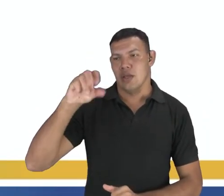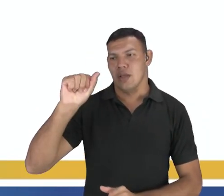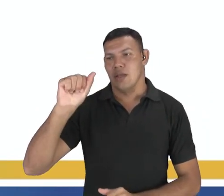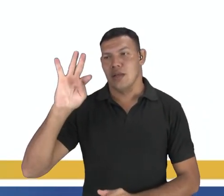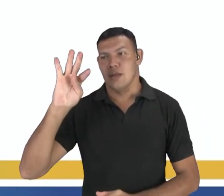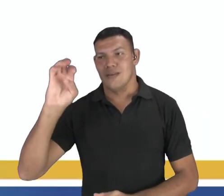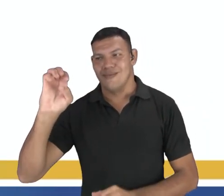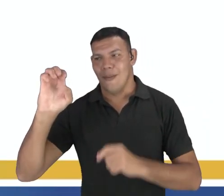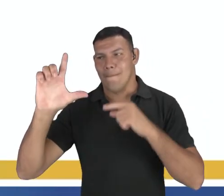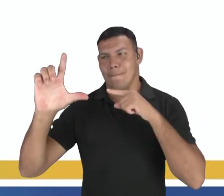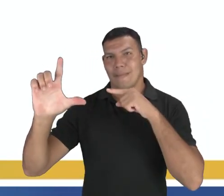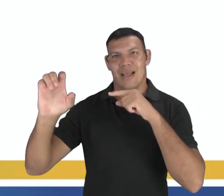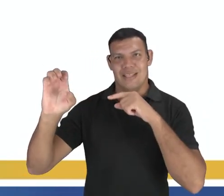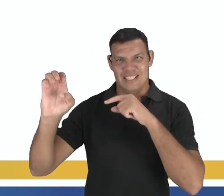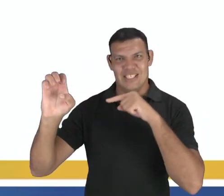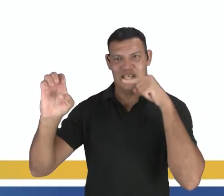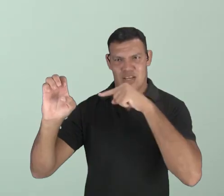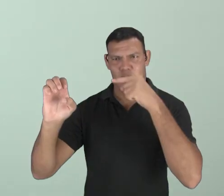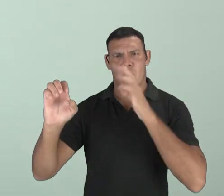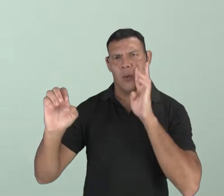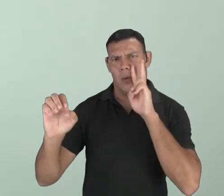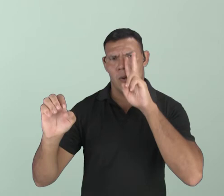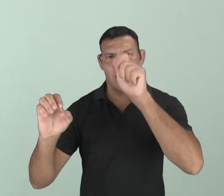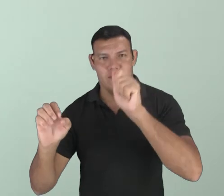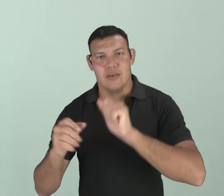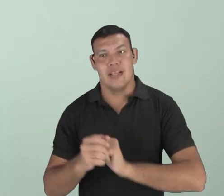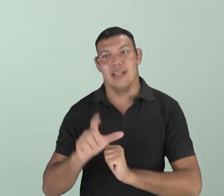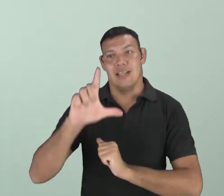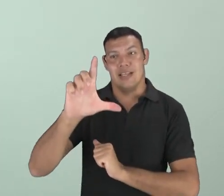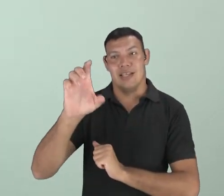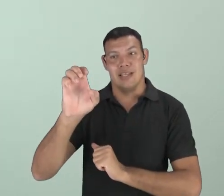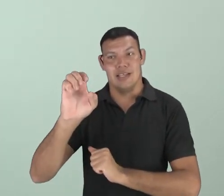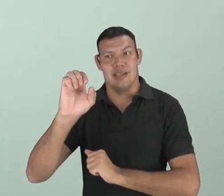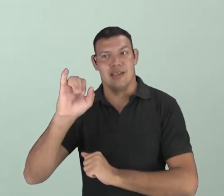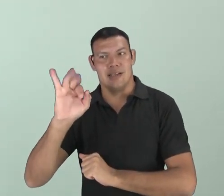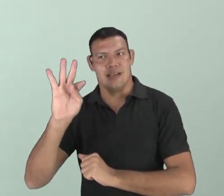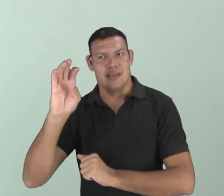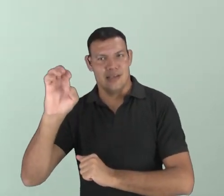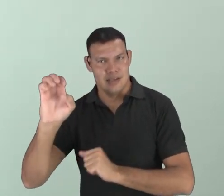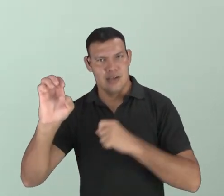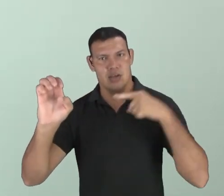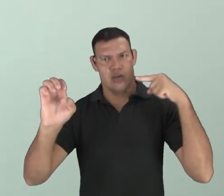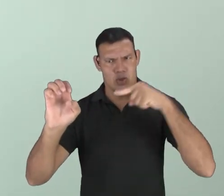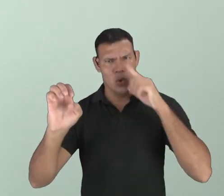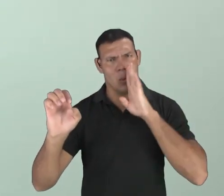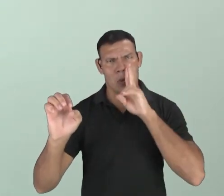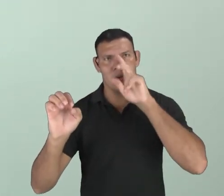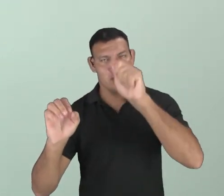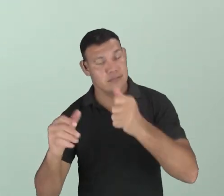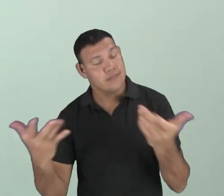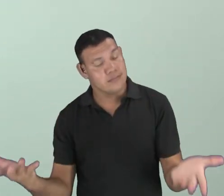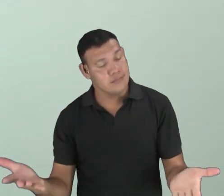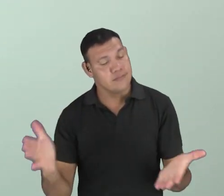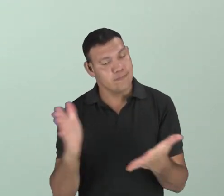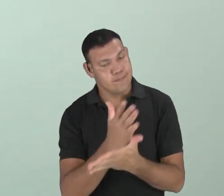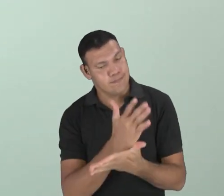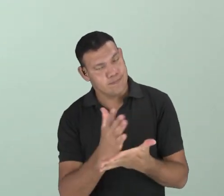ou tomate ou tomate. Então, é uma questão fonética de som. Próxima questão.